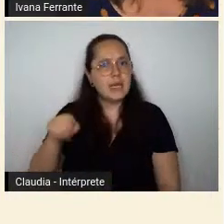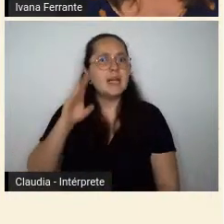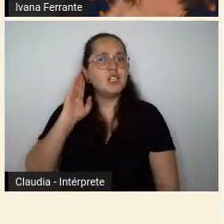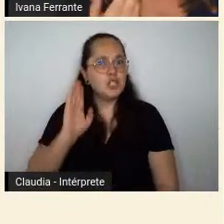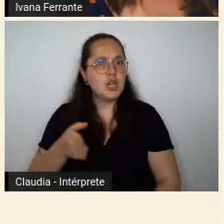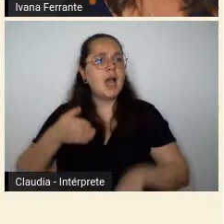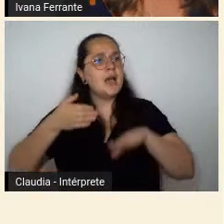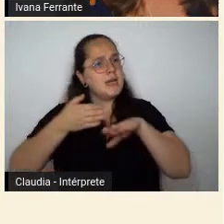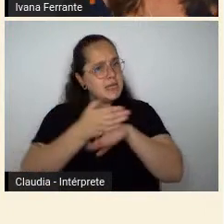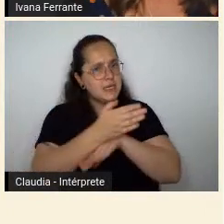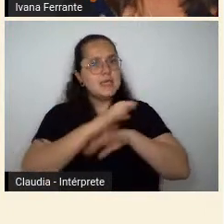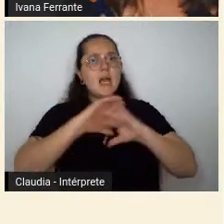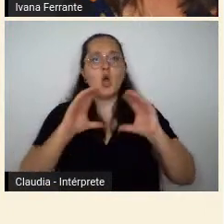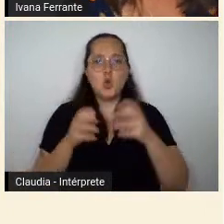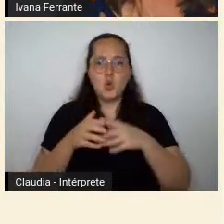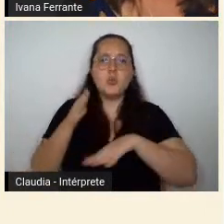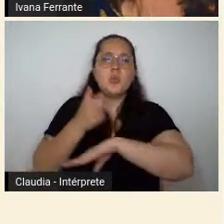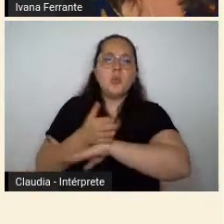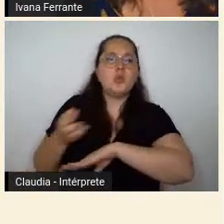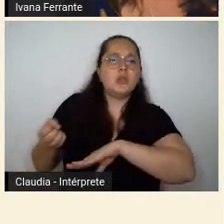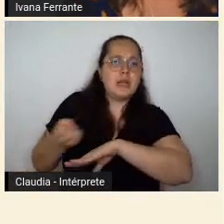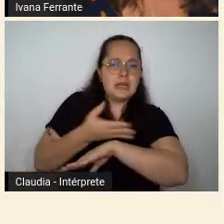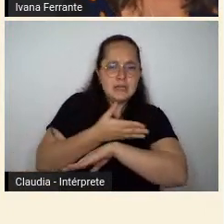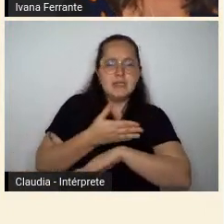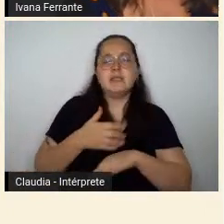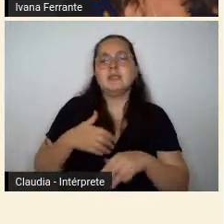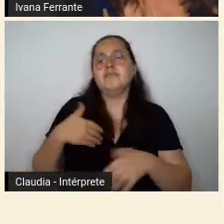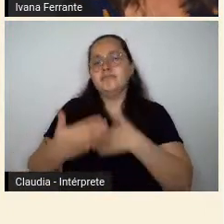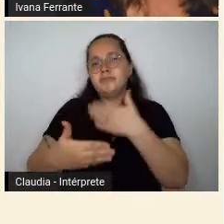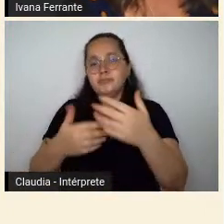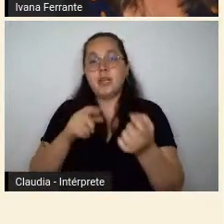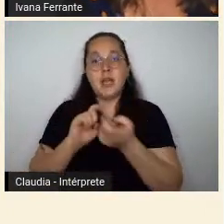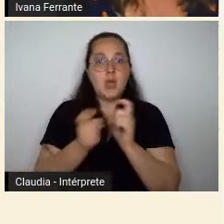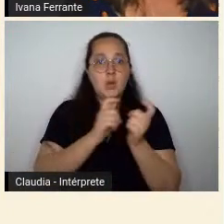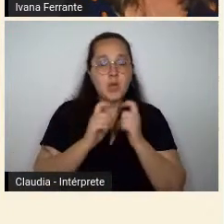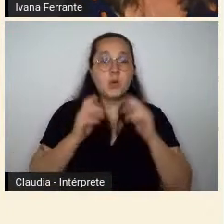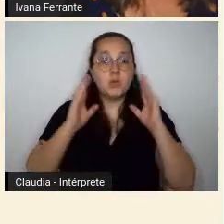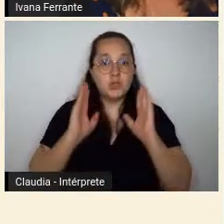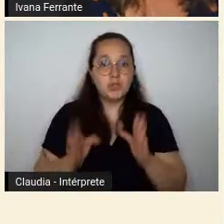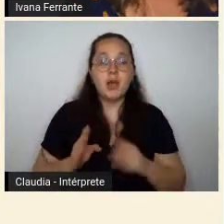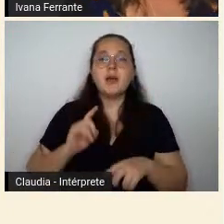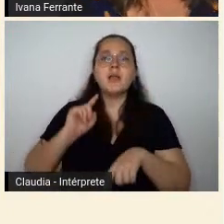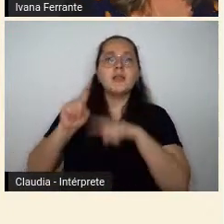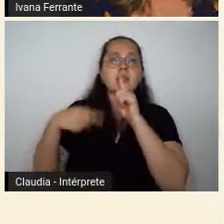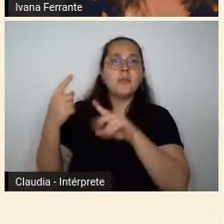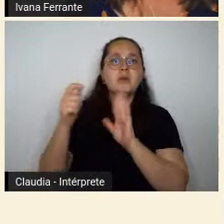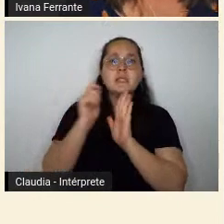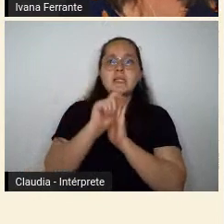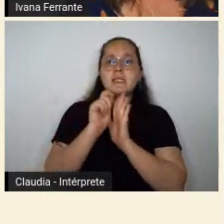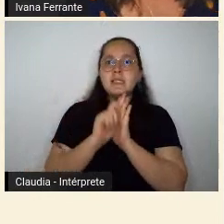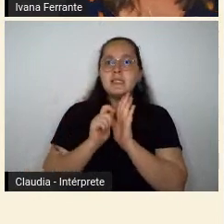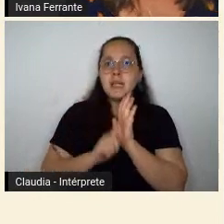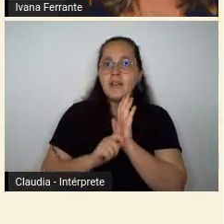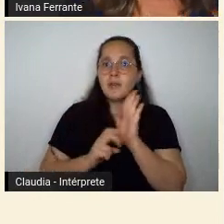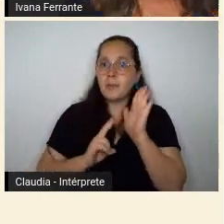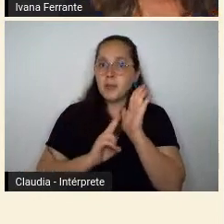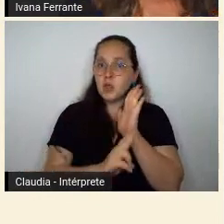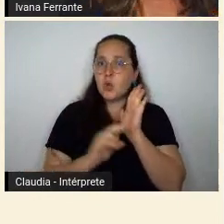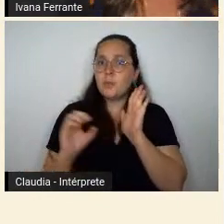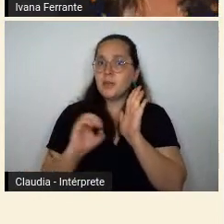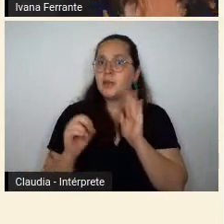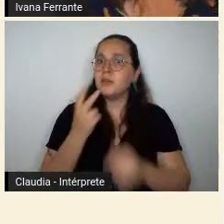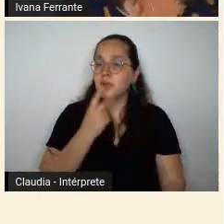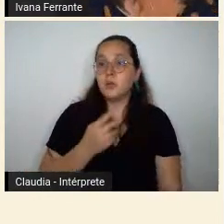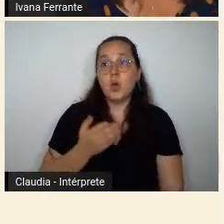participava das reuniões da Bela Criar, etc., alguém escreve anonimamente na revista Cigarra, Agenor, Agenor, não se